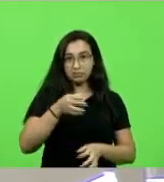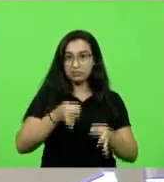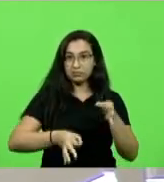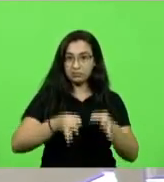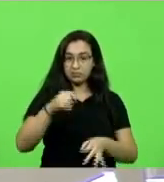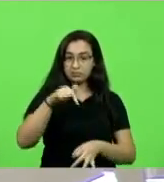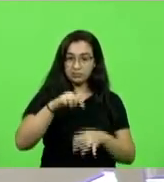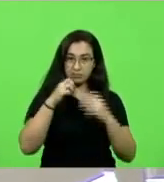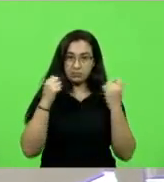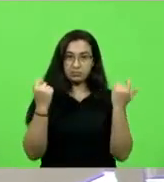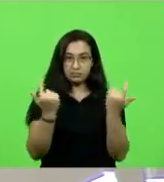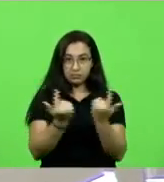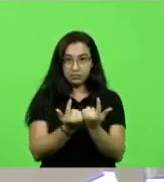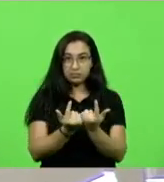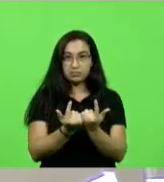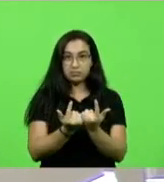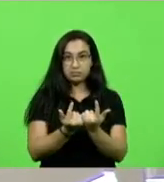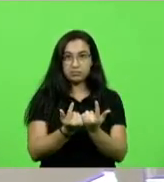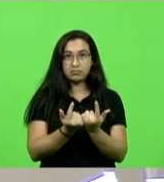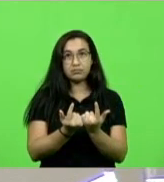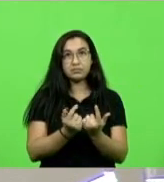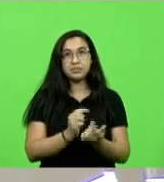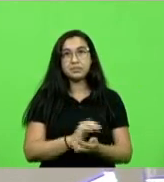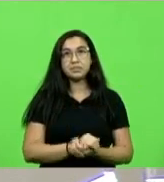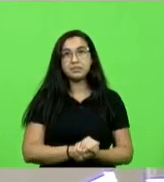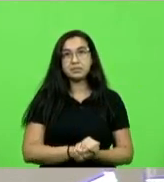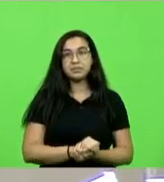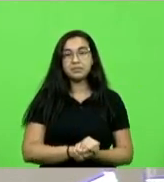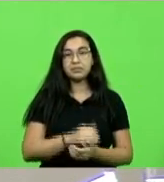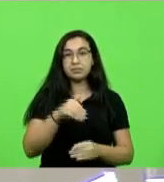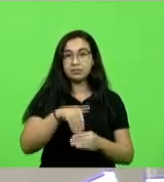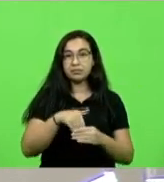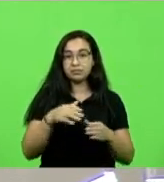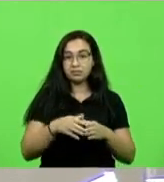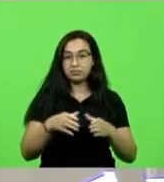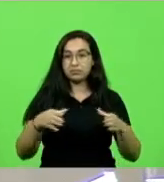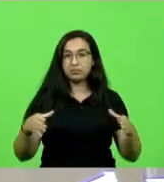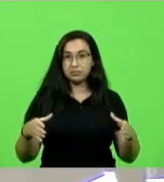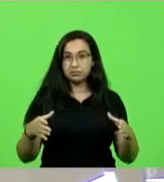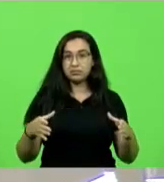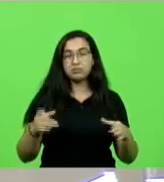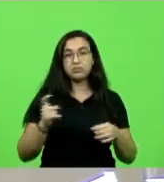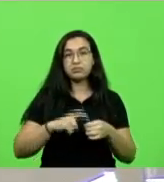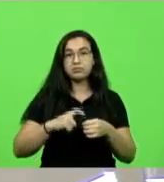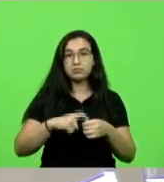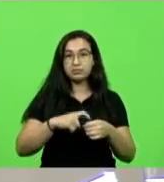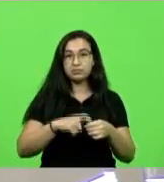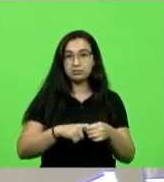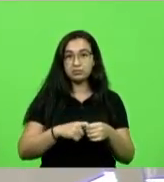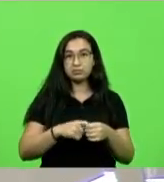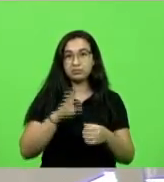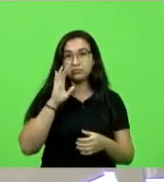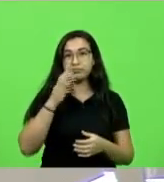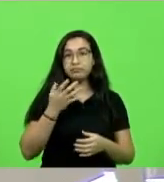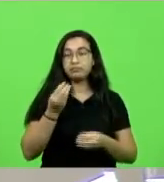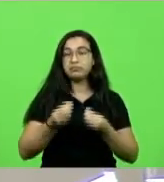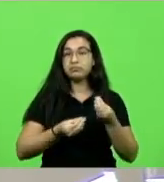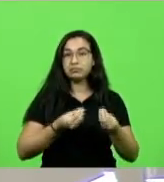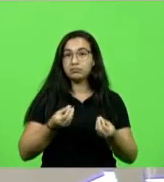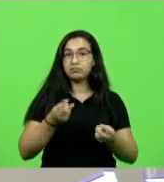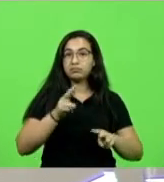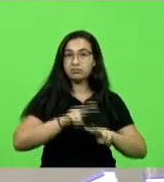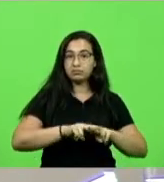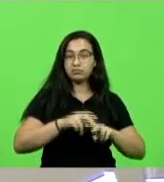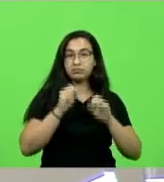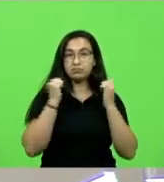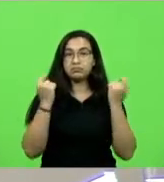para que, pelo voto da maioria dos seus membros, resolva sob prisão, faça necessário que a Assembleia